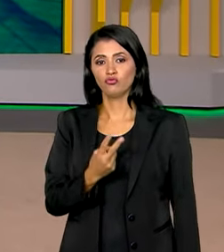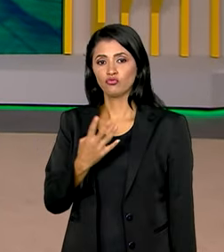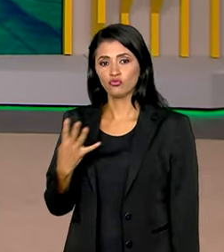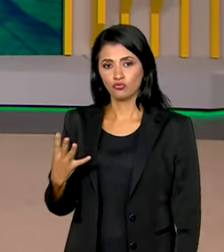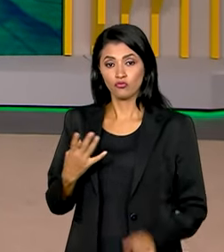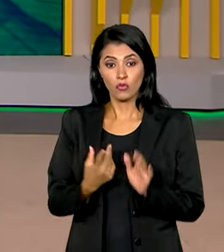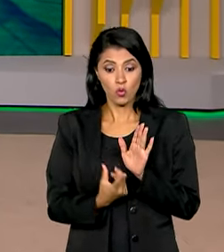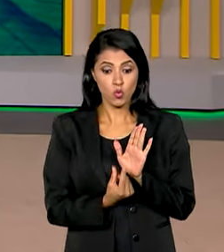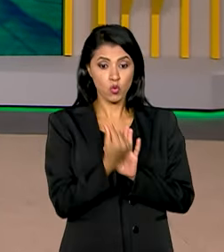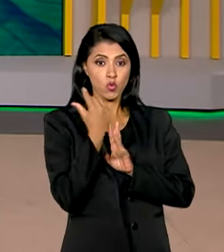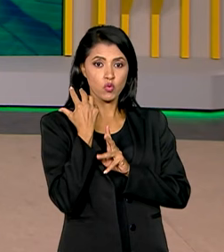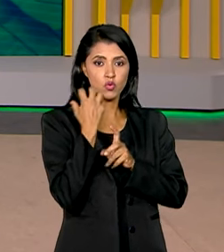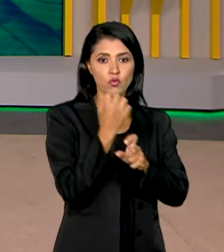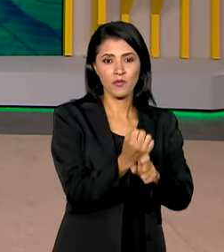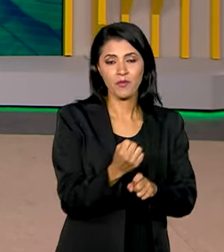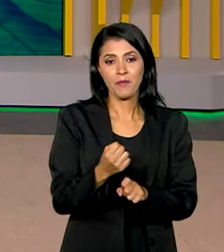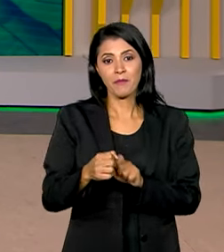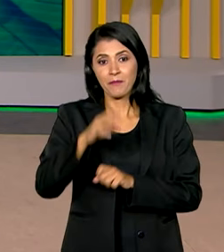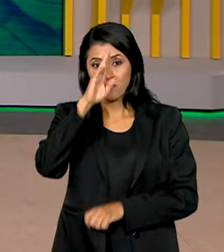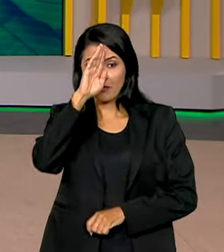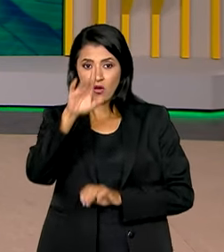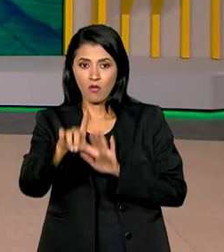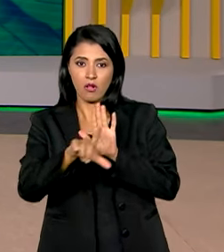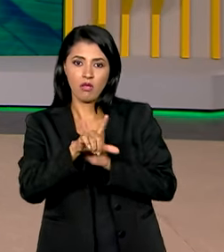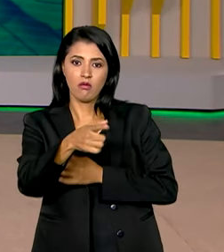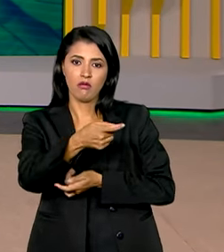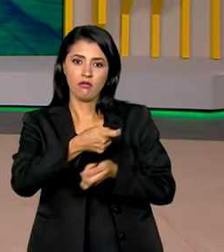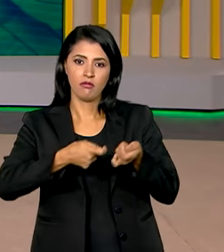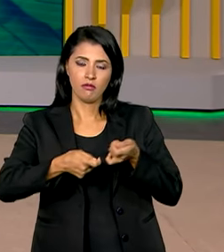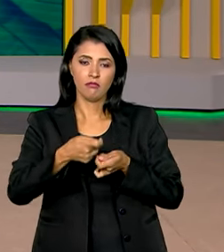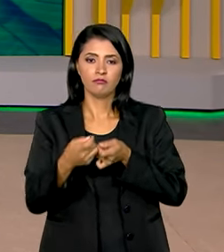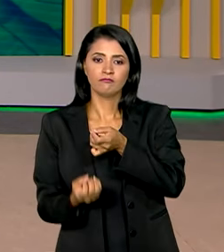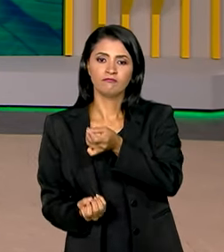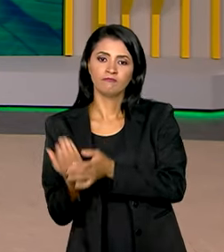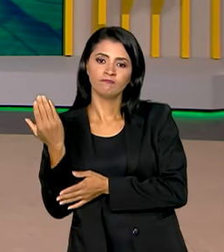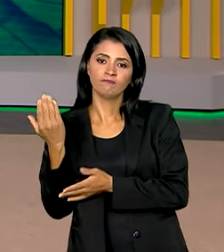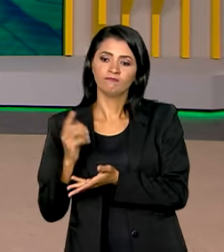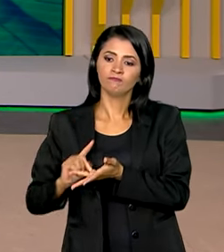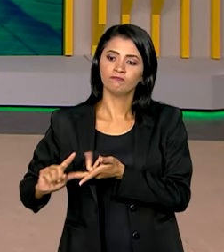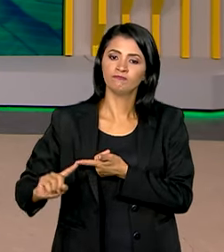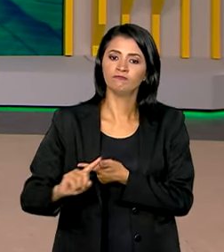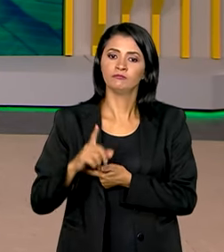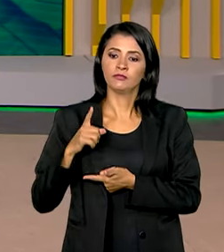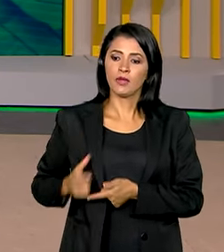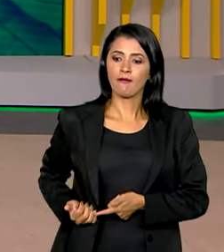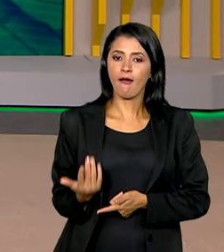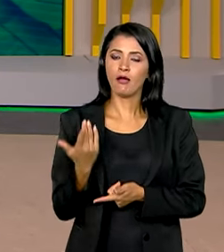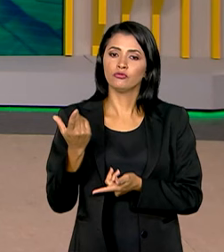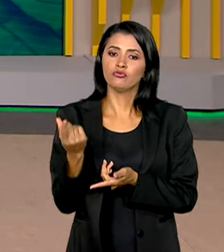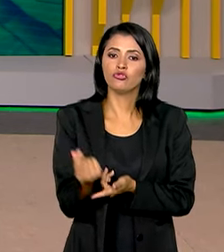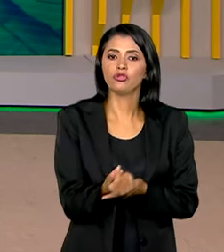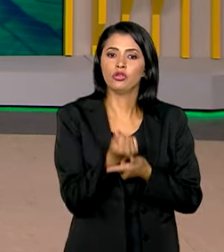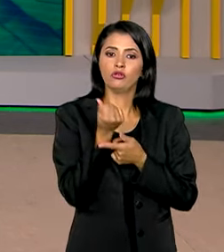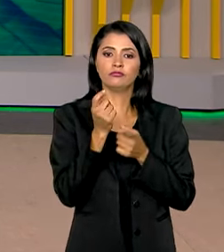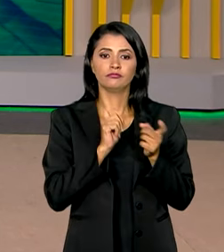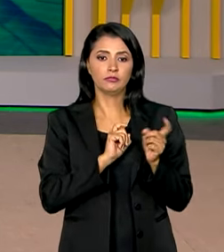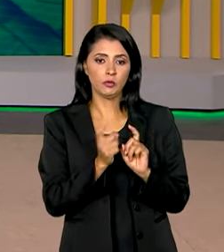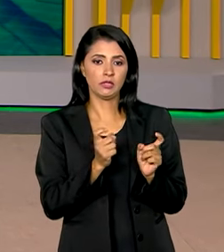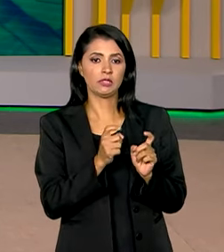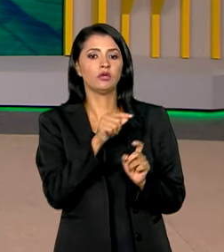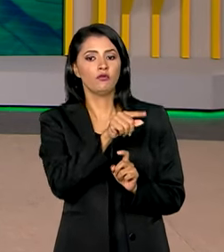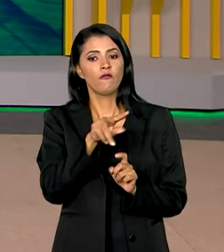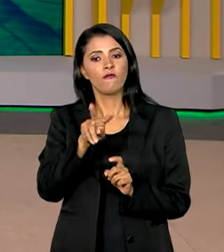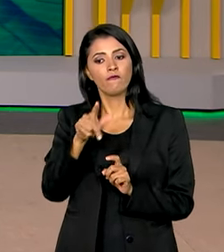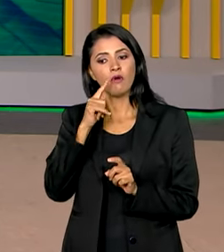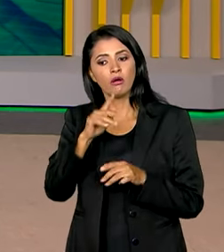é a principal lei econômica do país, uma vez que estabelece o conjunto de receitas e despesas que a administração pública vai